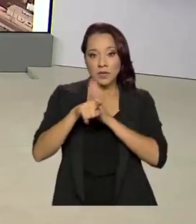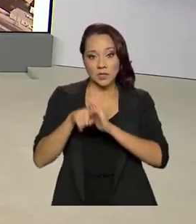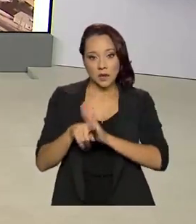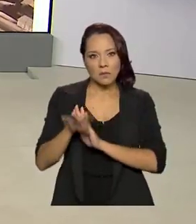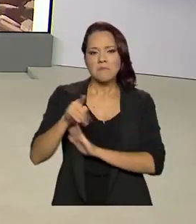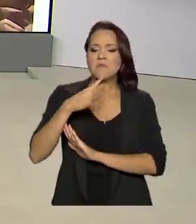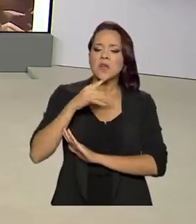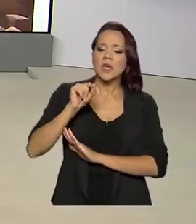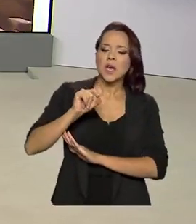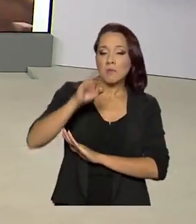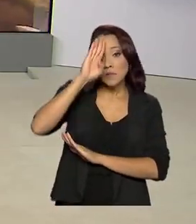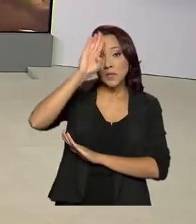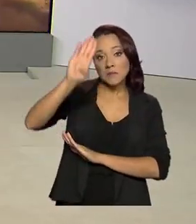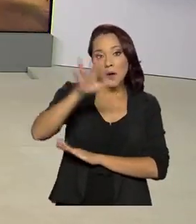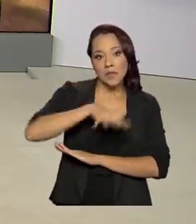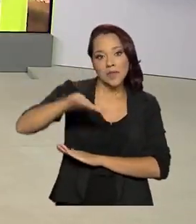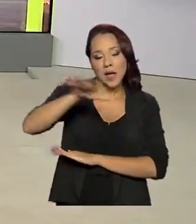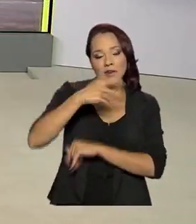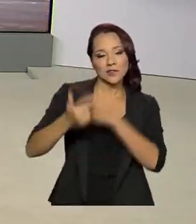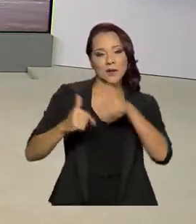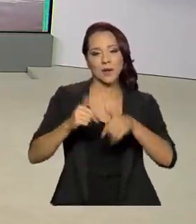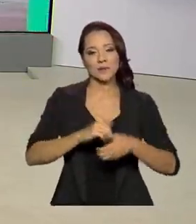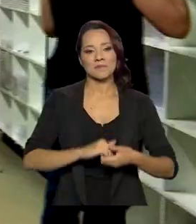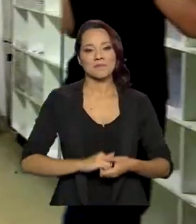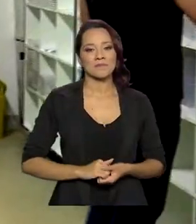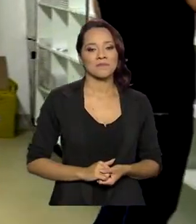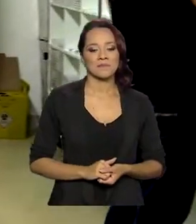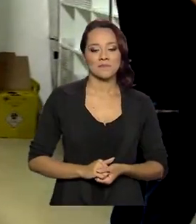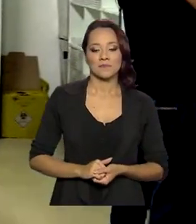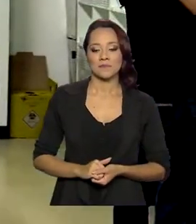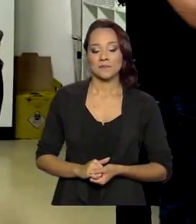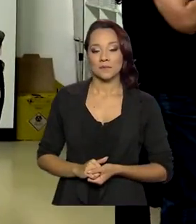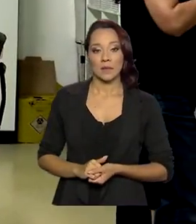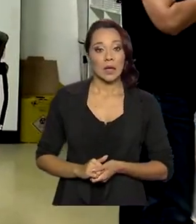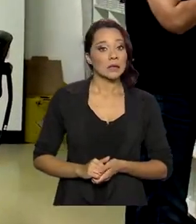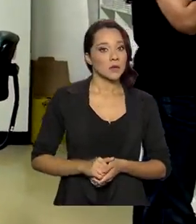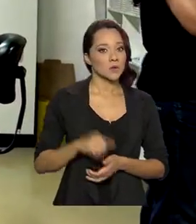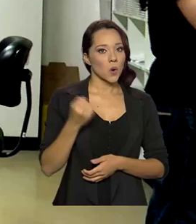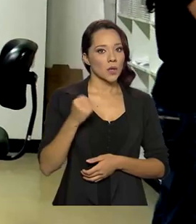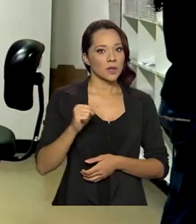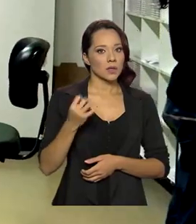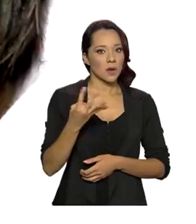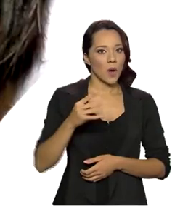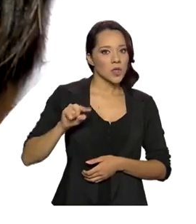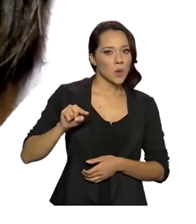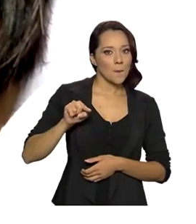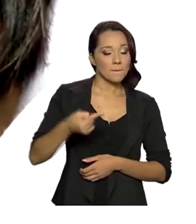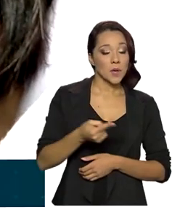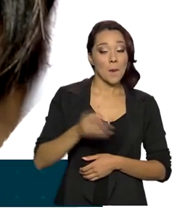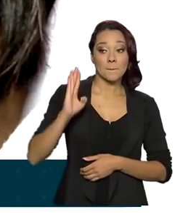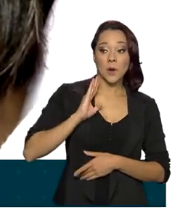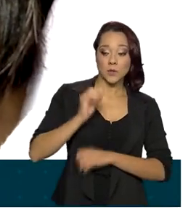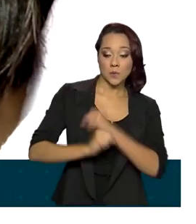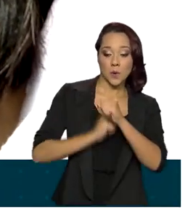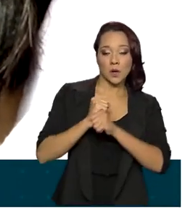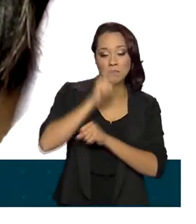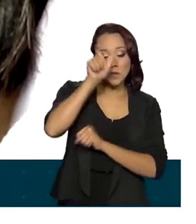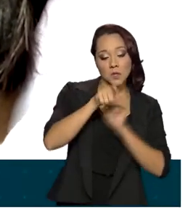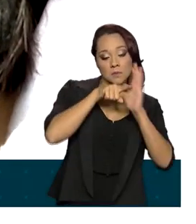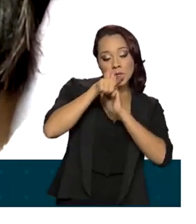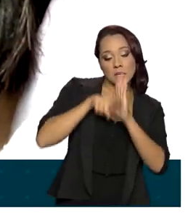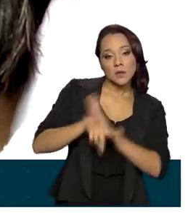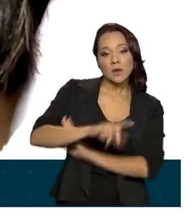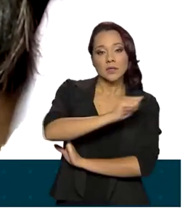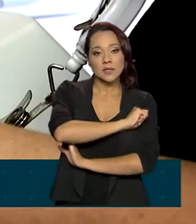reconhece quem se destaca em sua área de atuação. São 84 mil bolsas por ano para pesquisadores